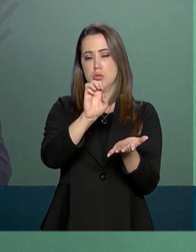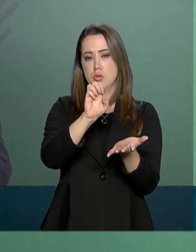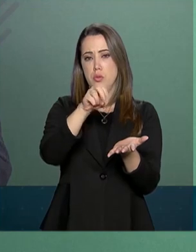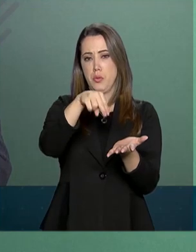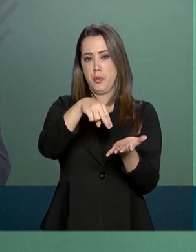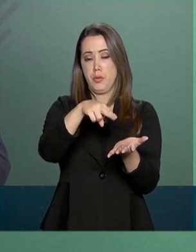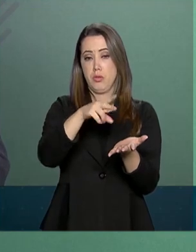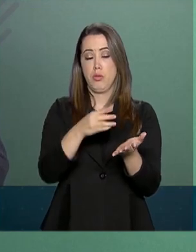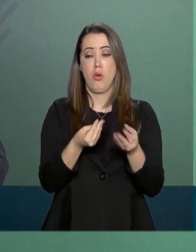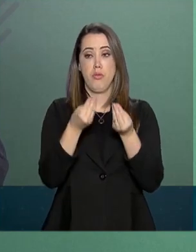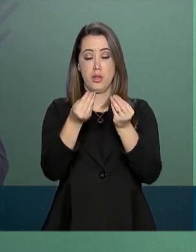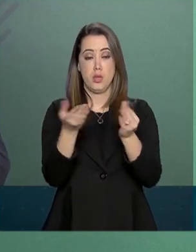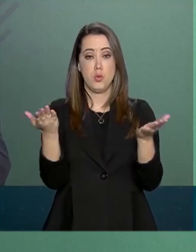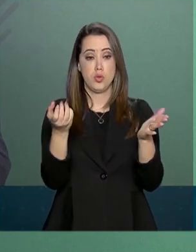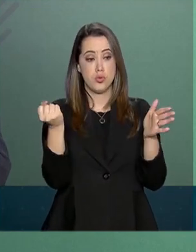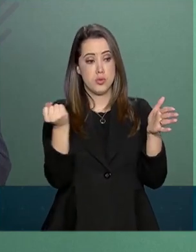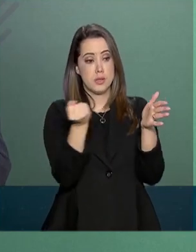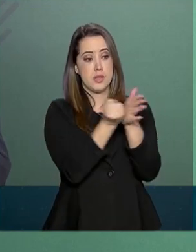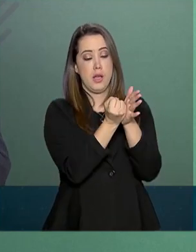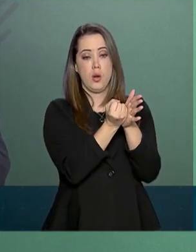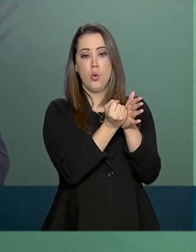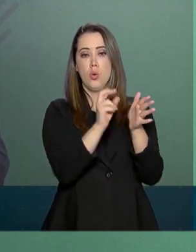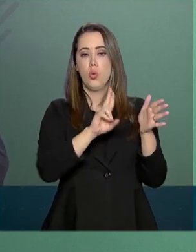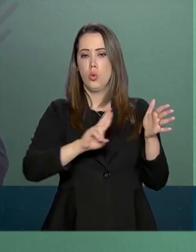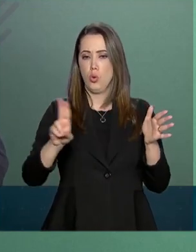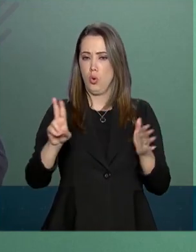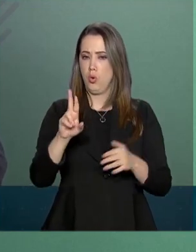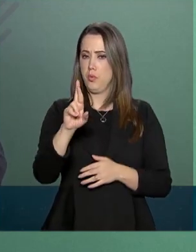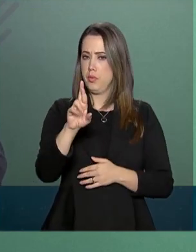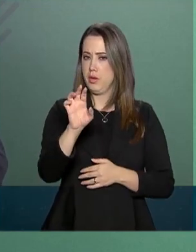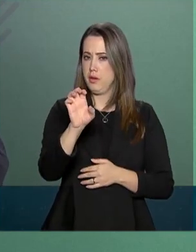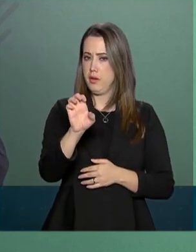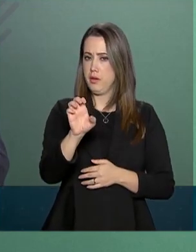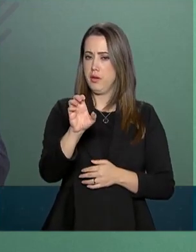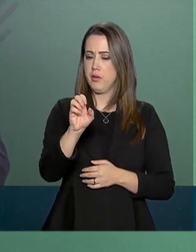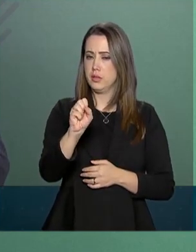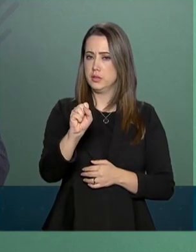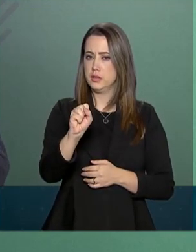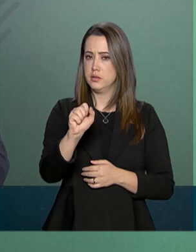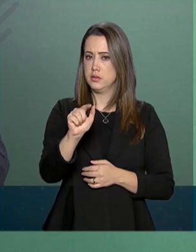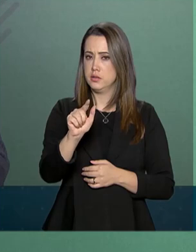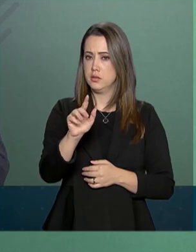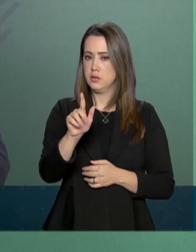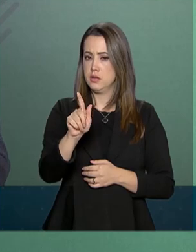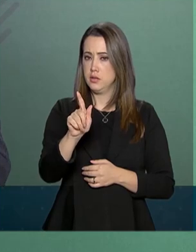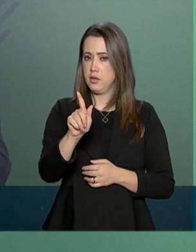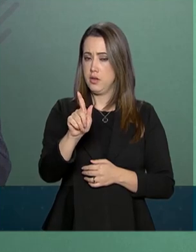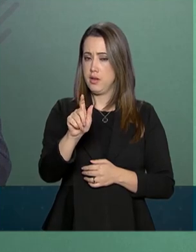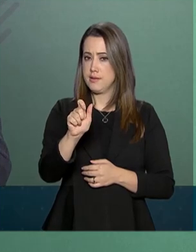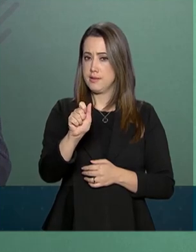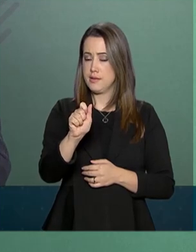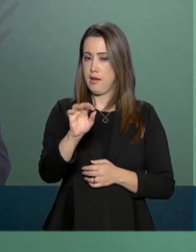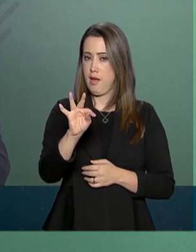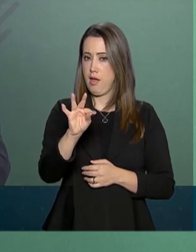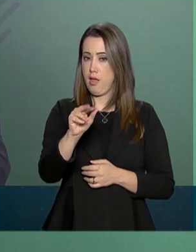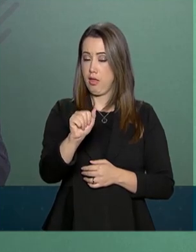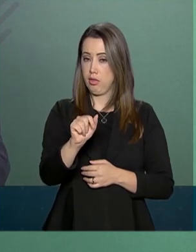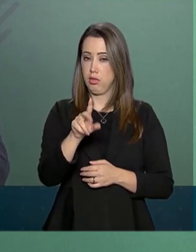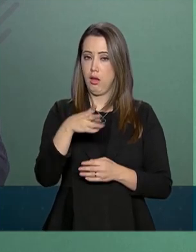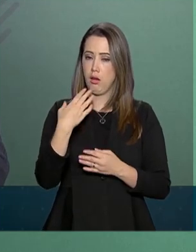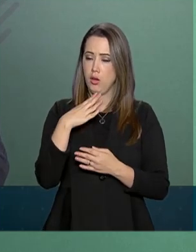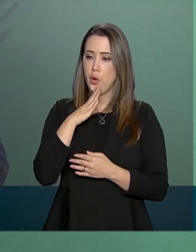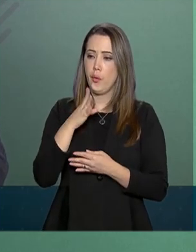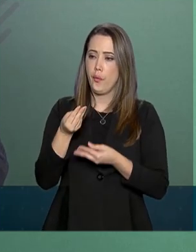Resgata, reconhecimento destinado a empresas que contratam presos,